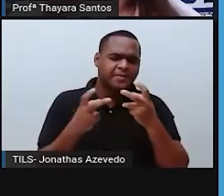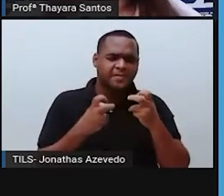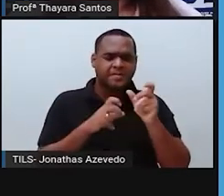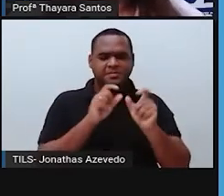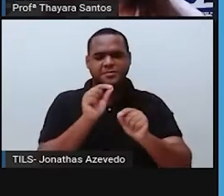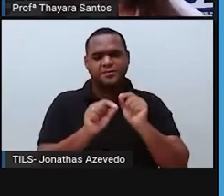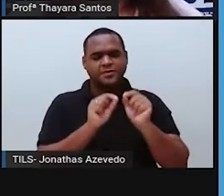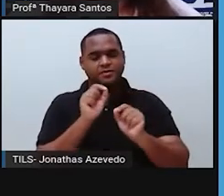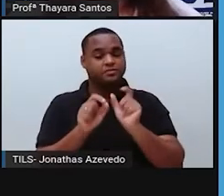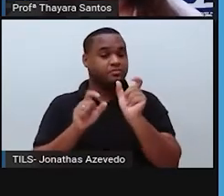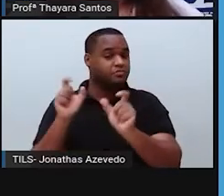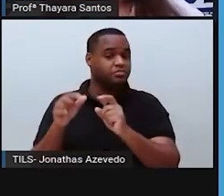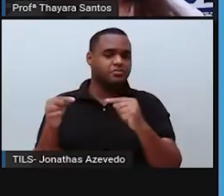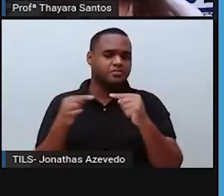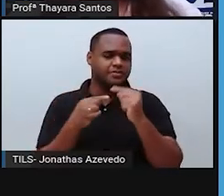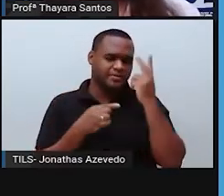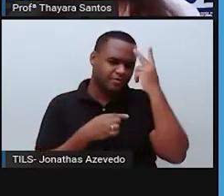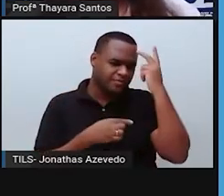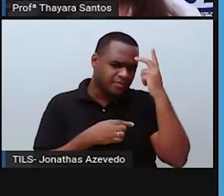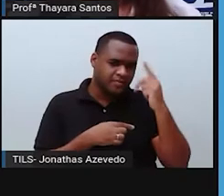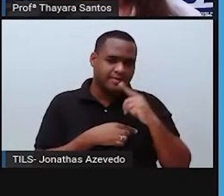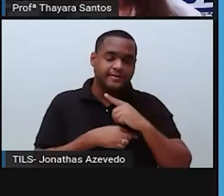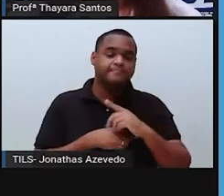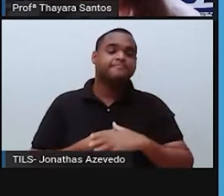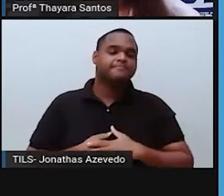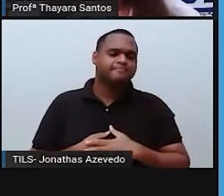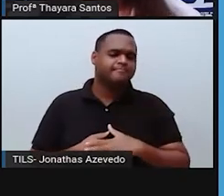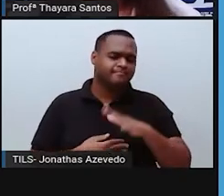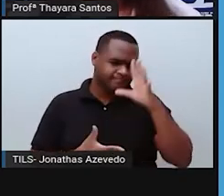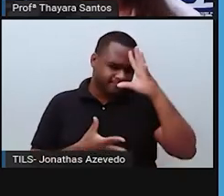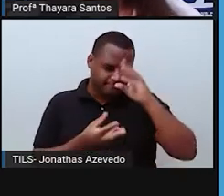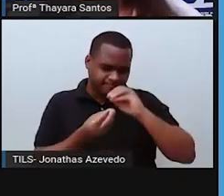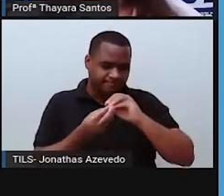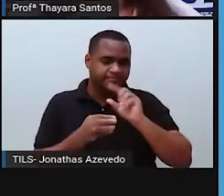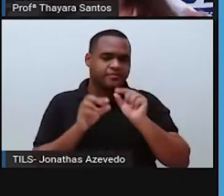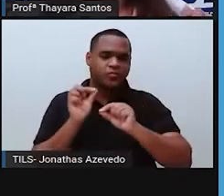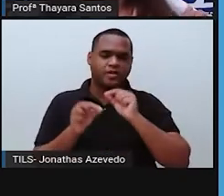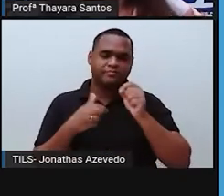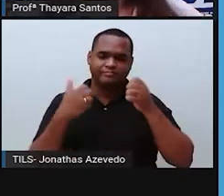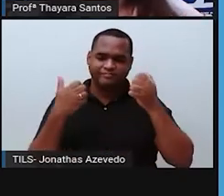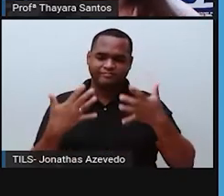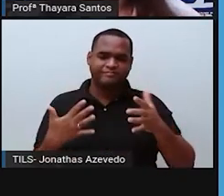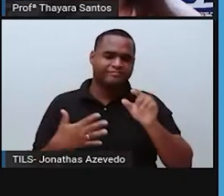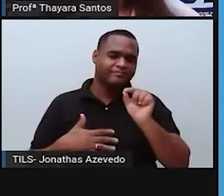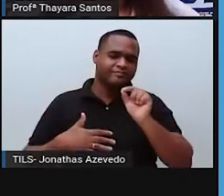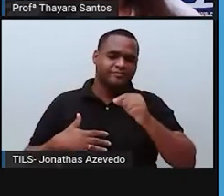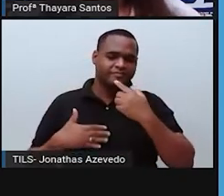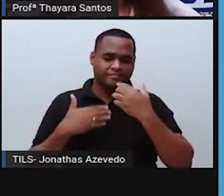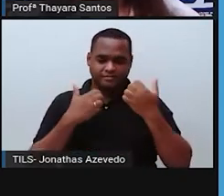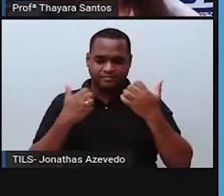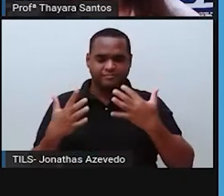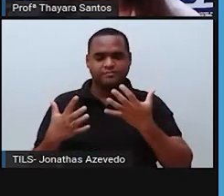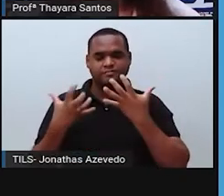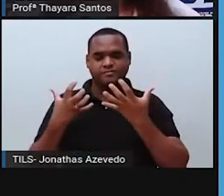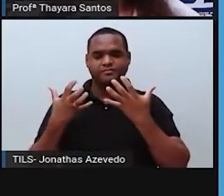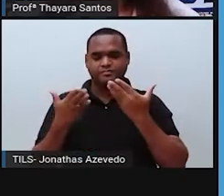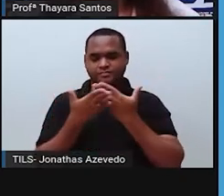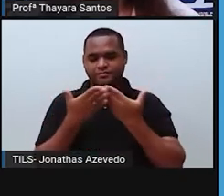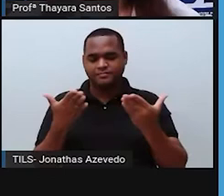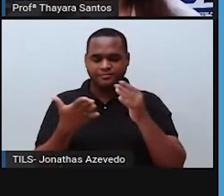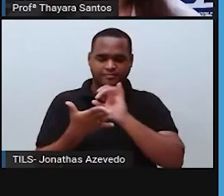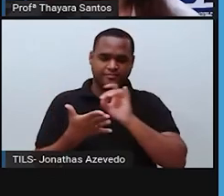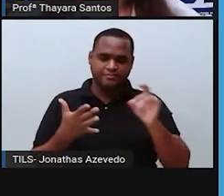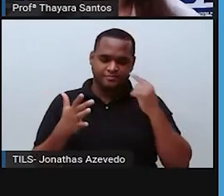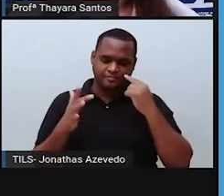palavras têm em comum? E aí? O é que vocês acham que elas têm em comum? Me contem aqui no chat que eu quero ver a interação de vocês.